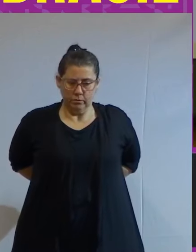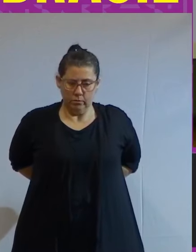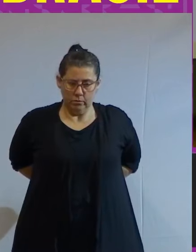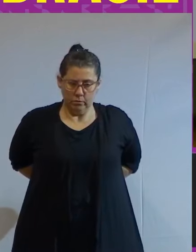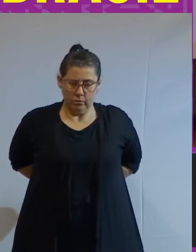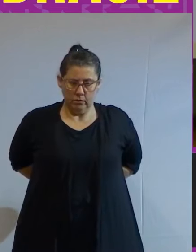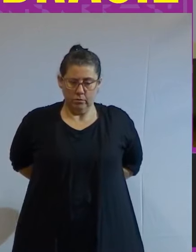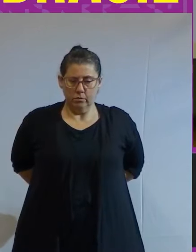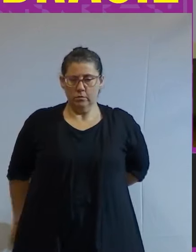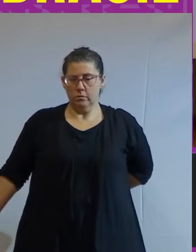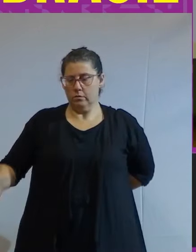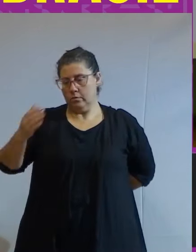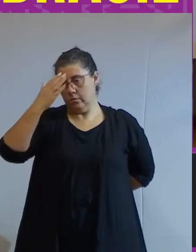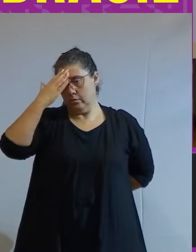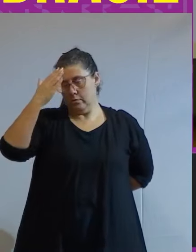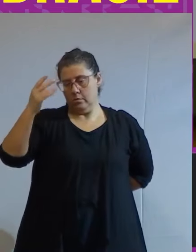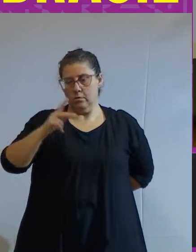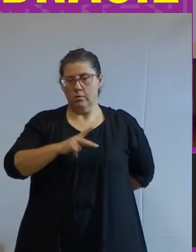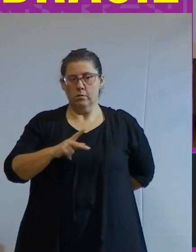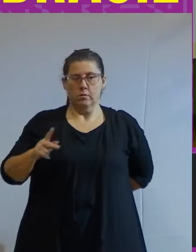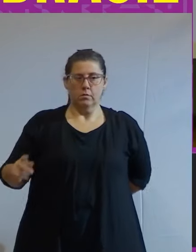Obrigado professor Vladimir